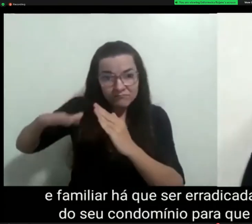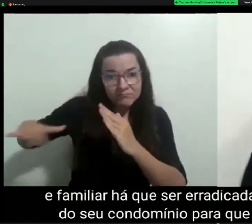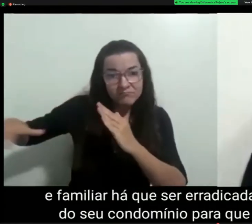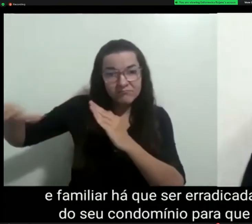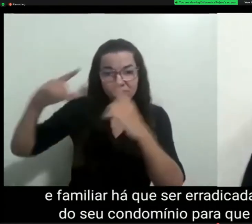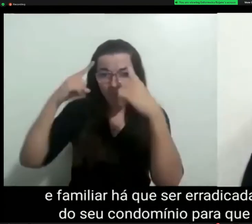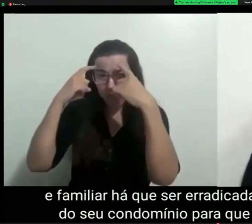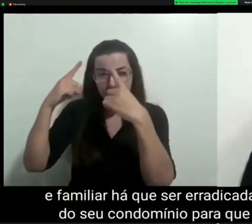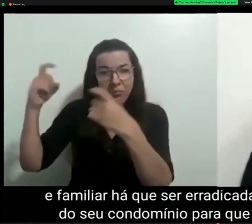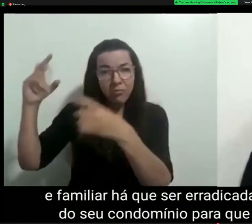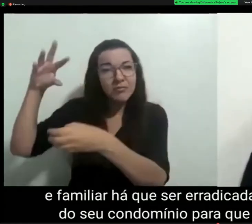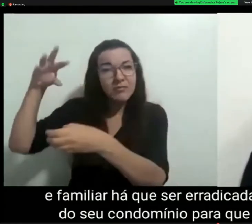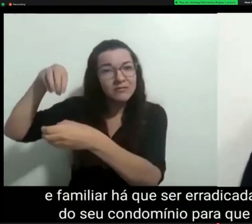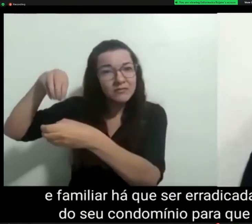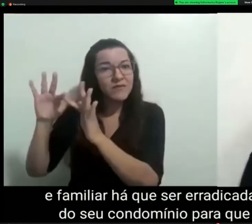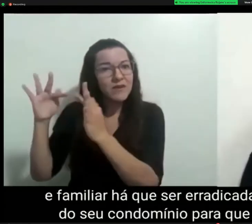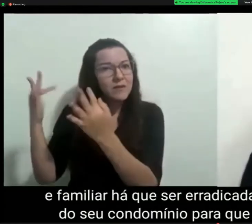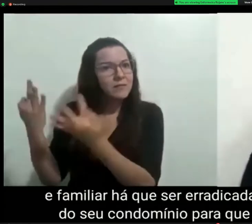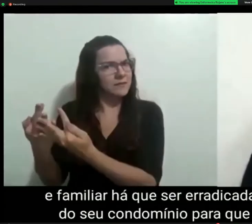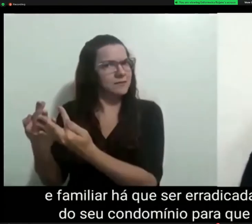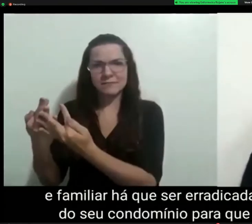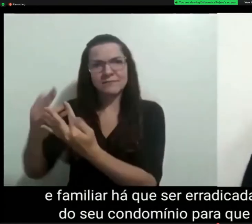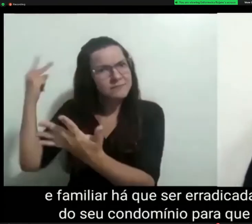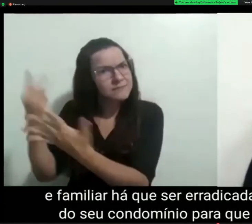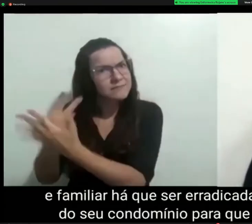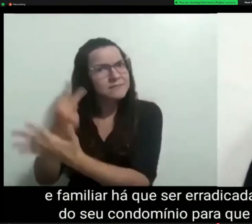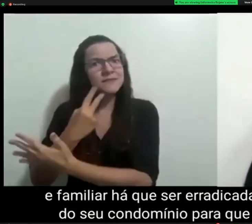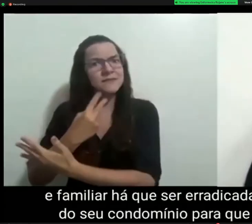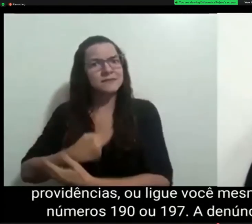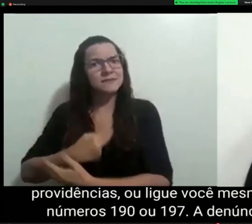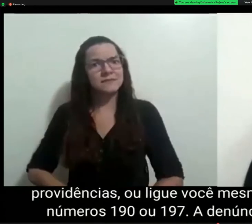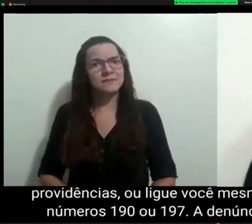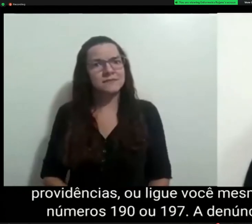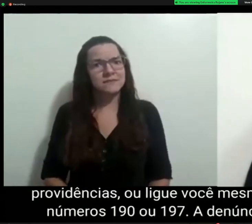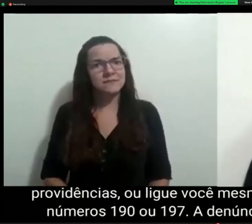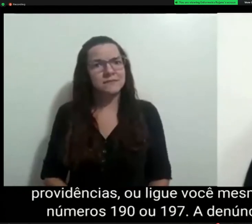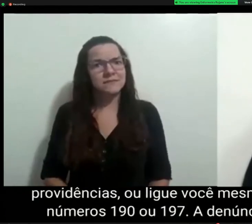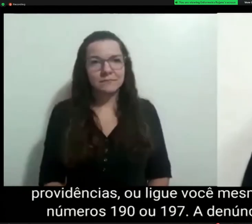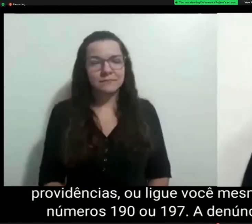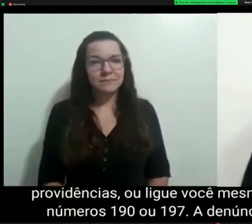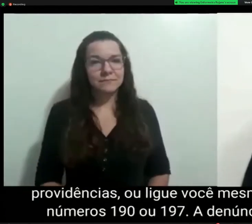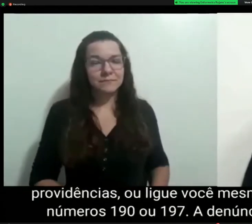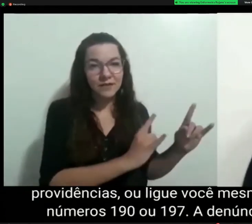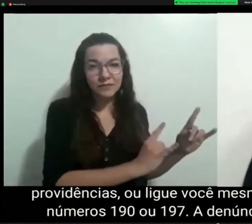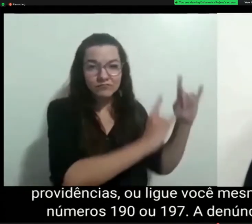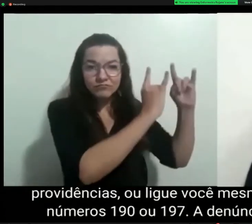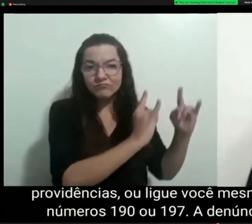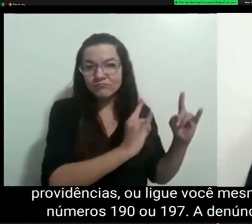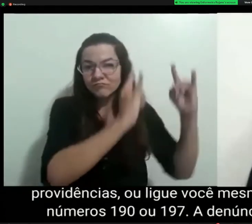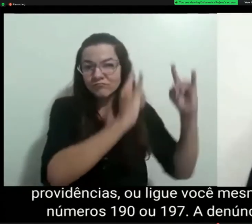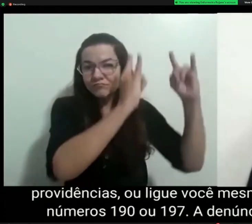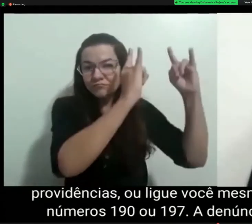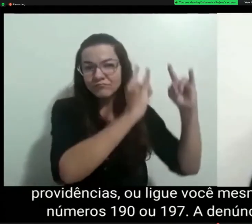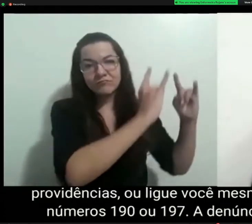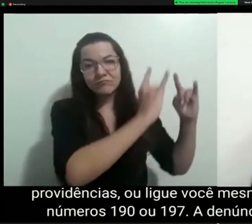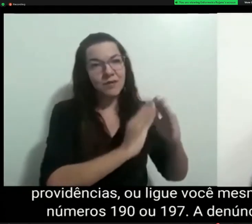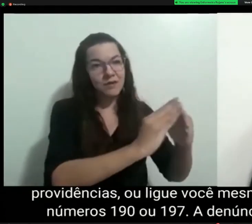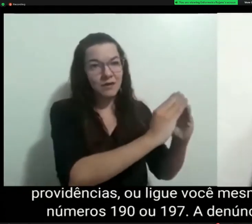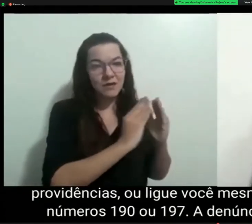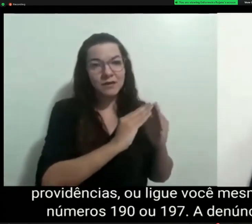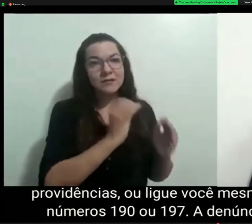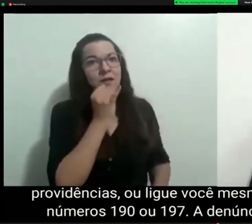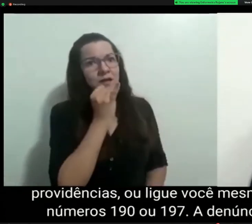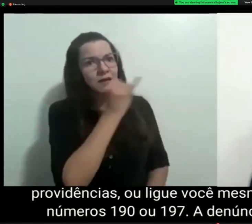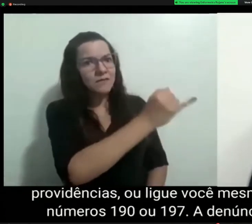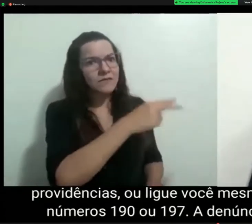para que sejam tomadas as providências ou ligue você mesmo para a polícia pelos números 190